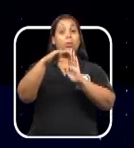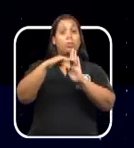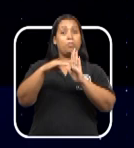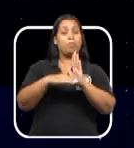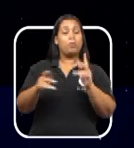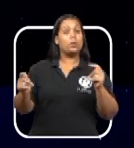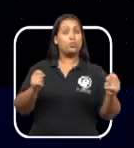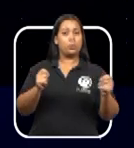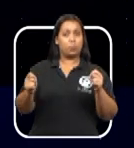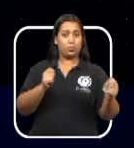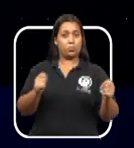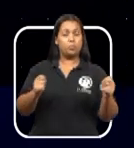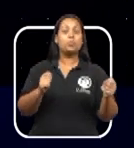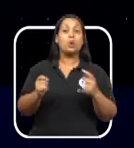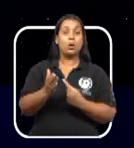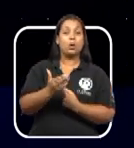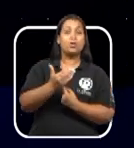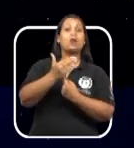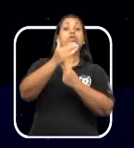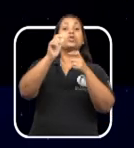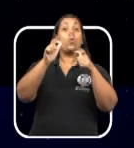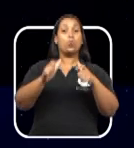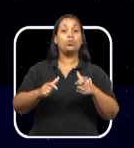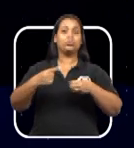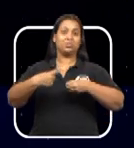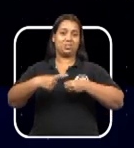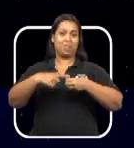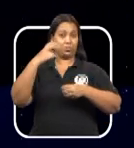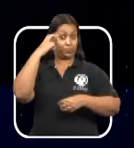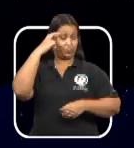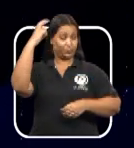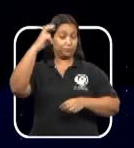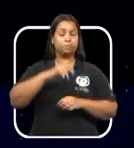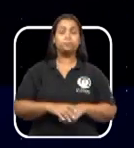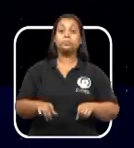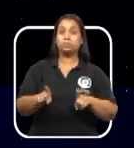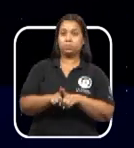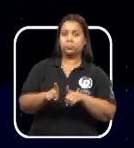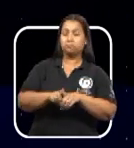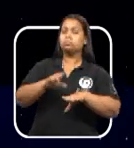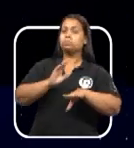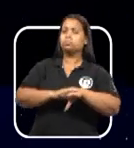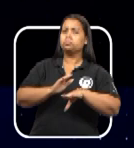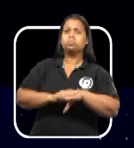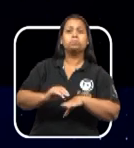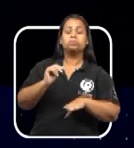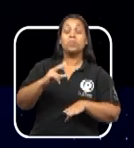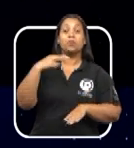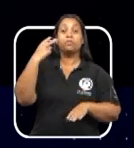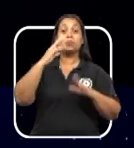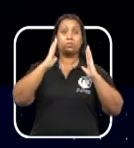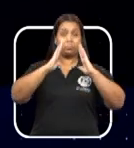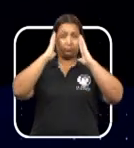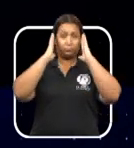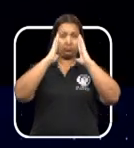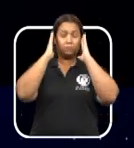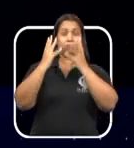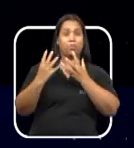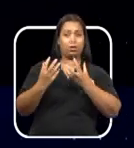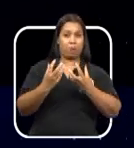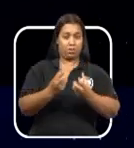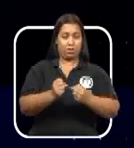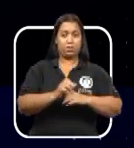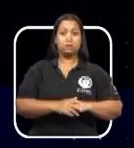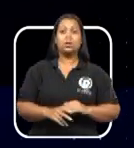Tecnologia da Cidade Inteligente. De autoria do presidente da Câmara, Paulo Paulera, foi acatado na legalidade